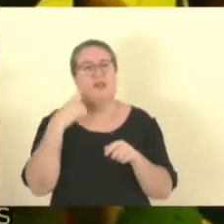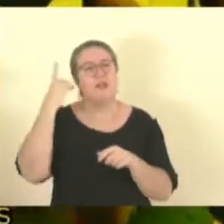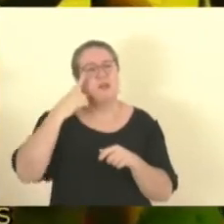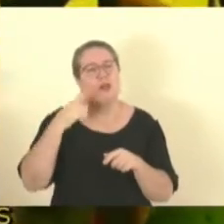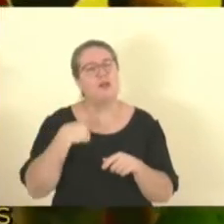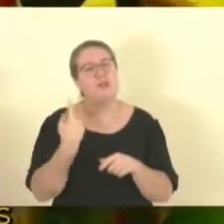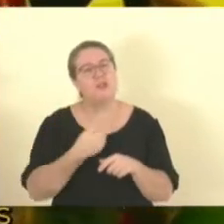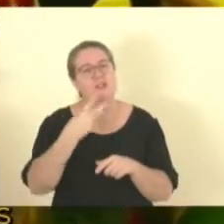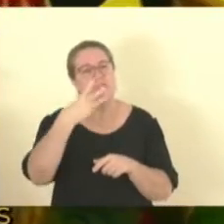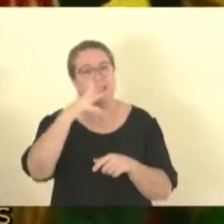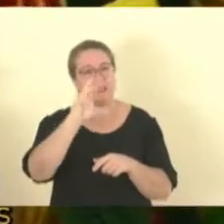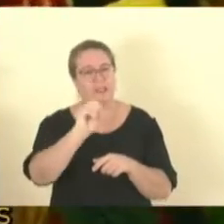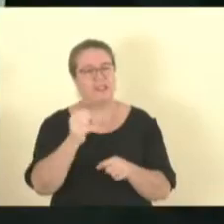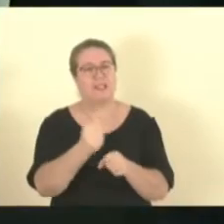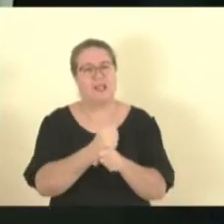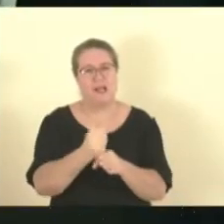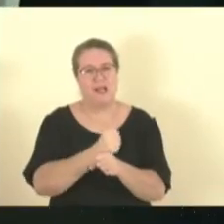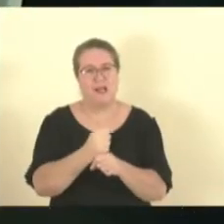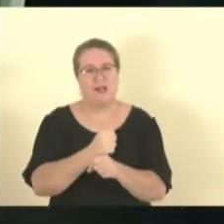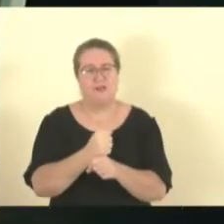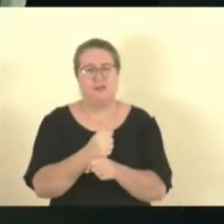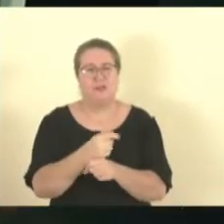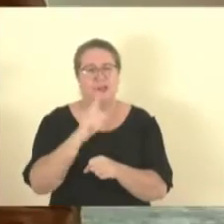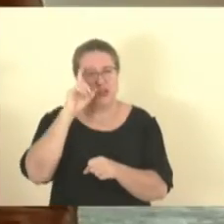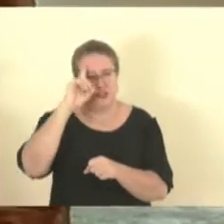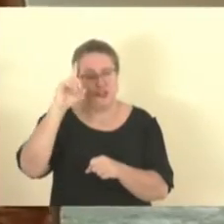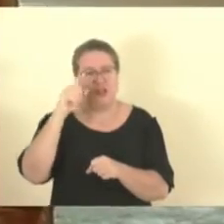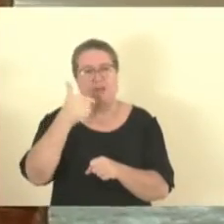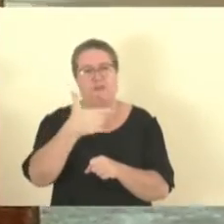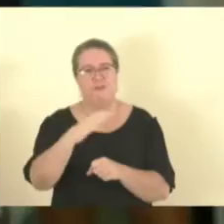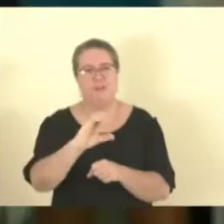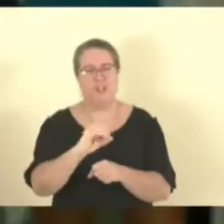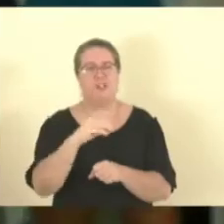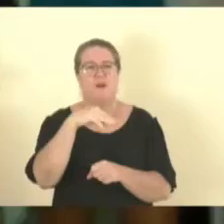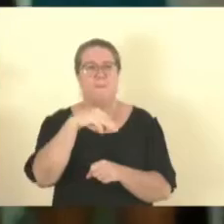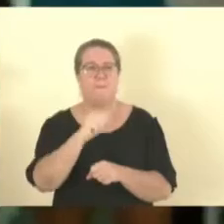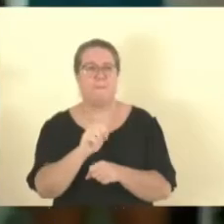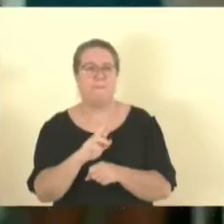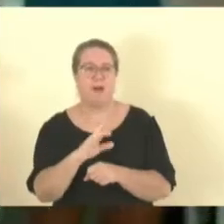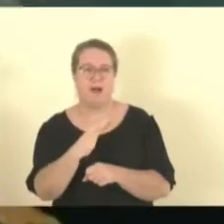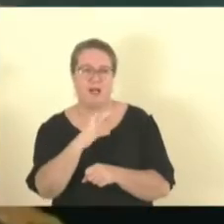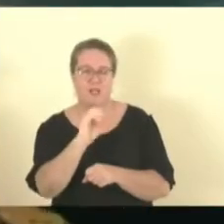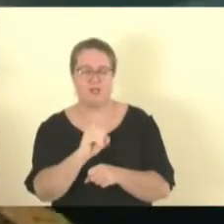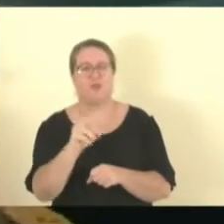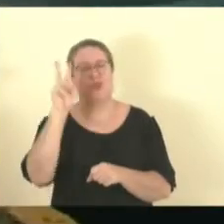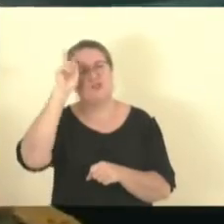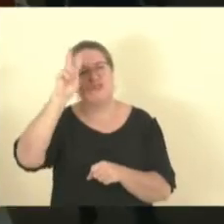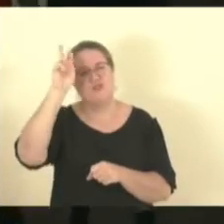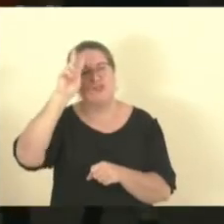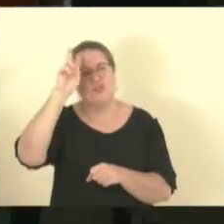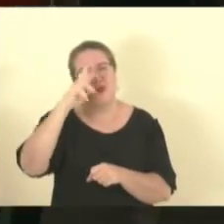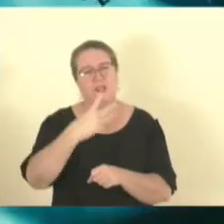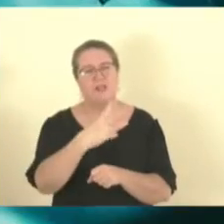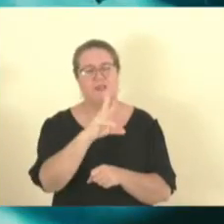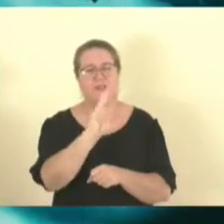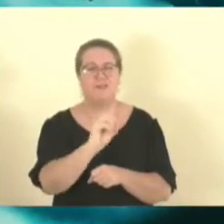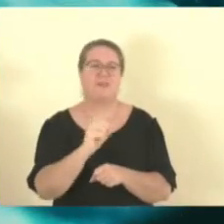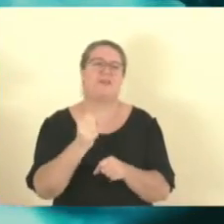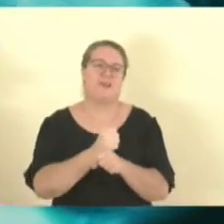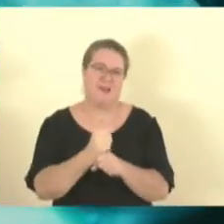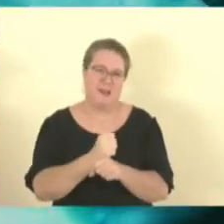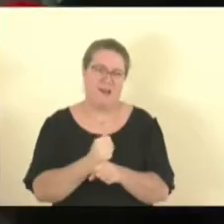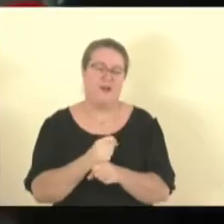anos no dia 20 de março. São 30 anos de história, onde hoje